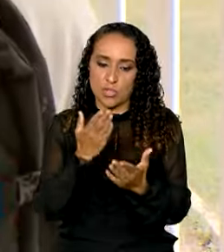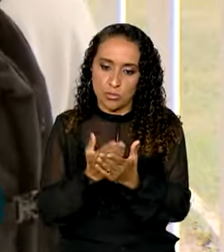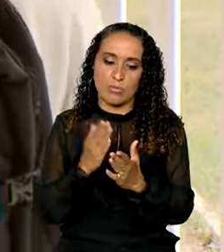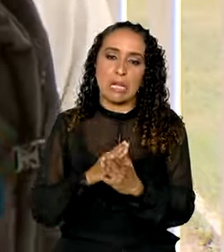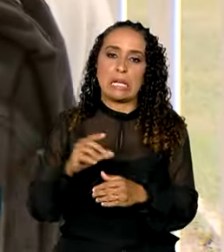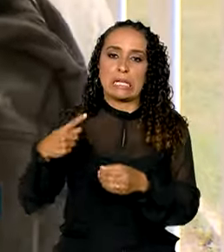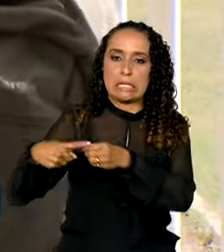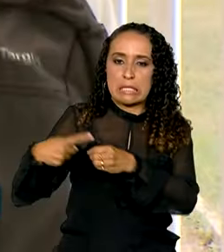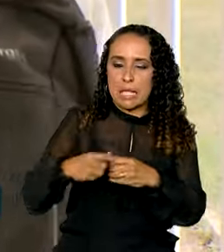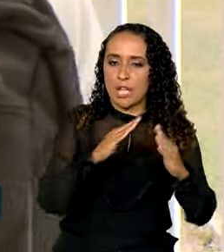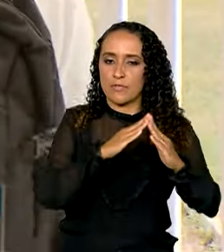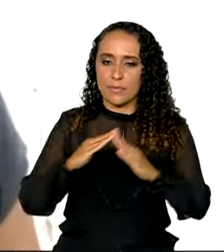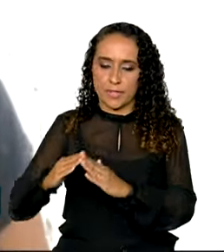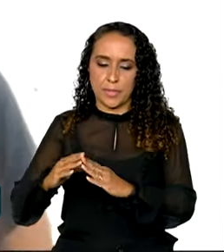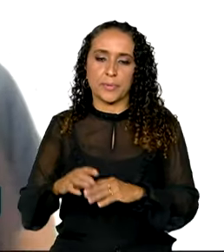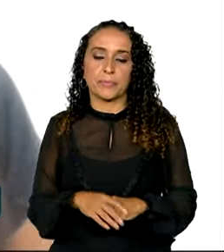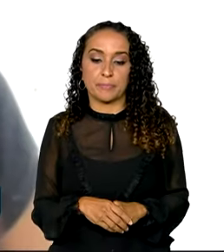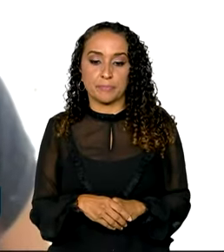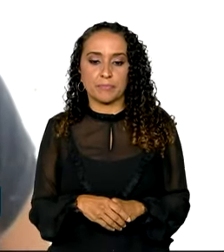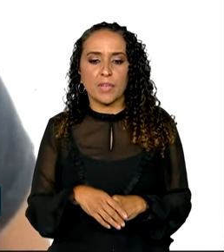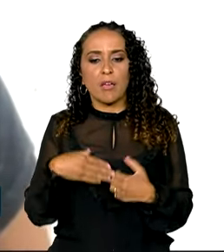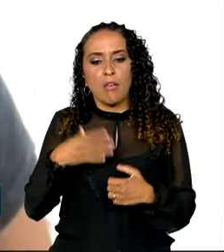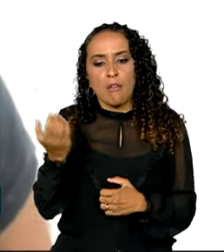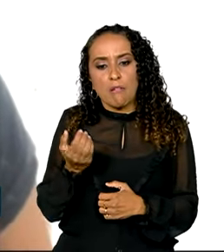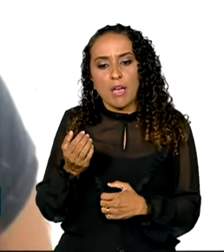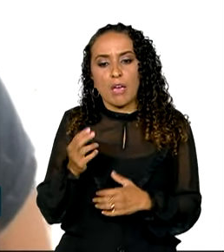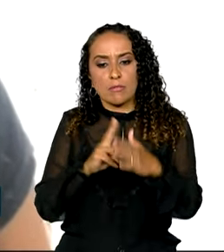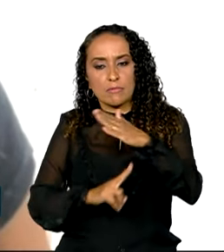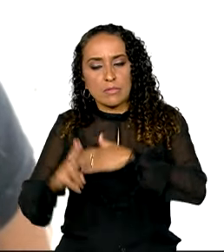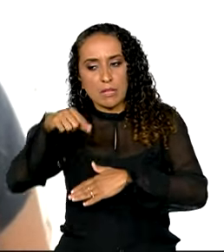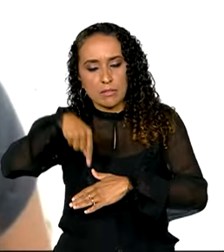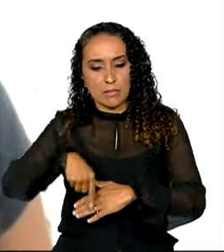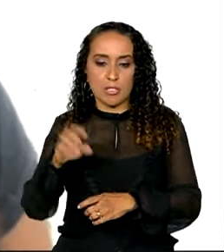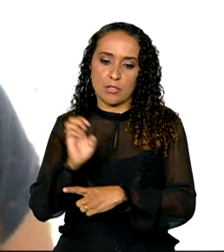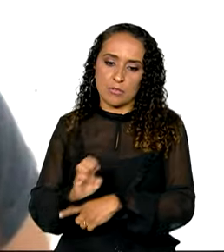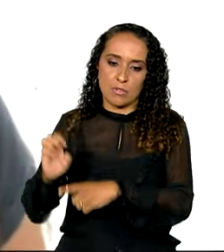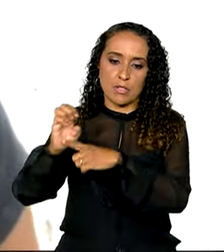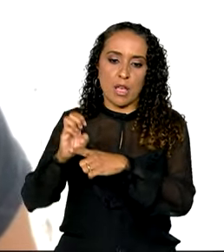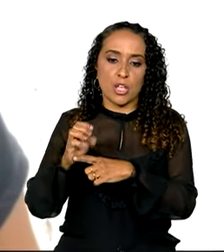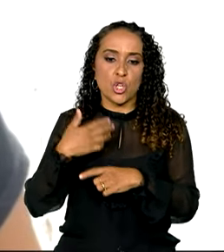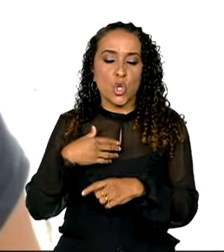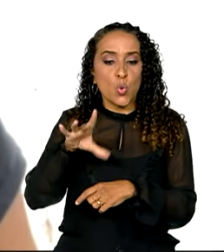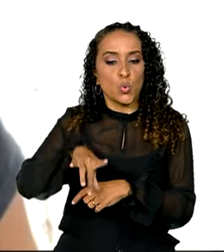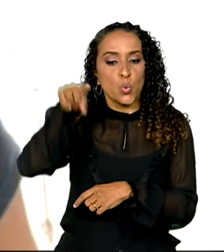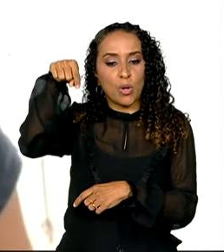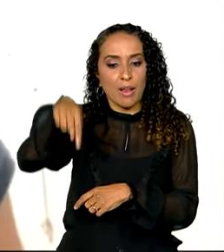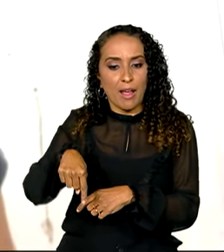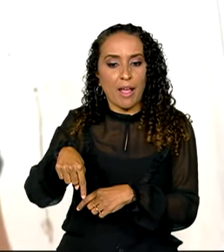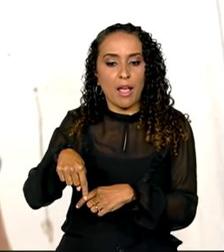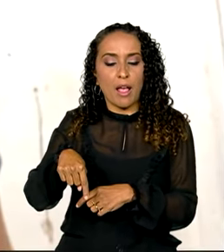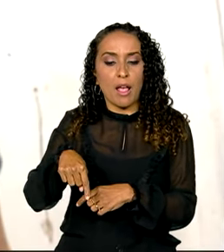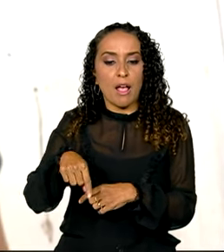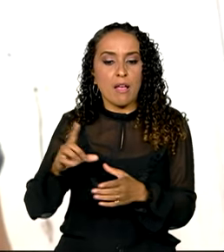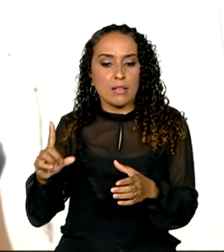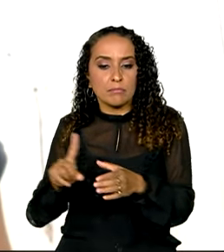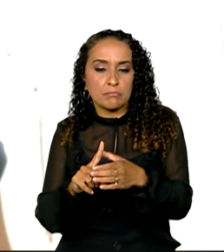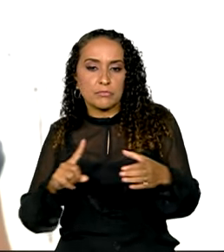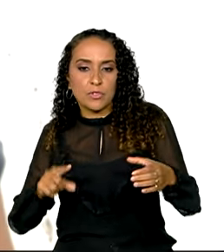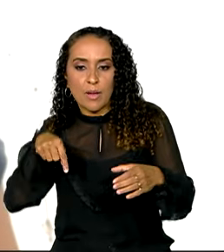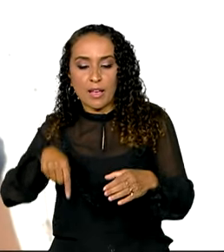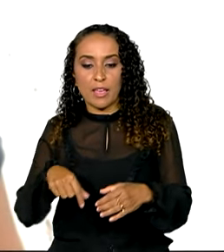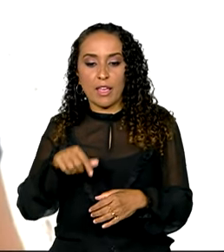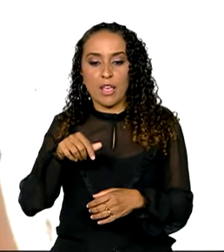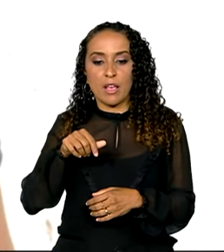uma das cidades vizinhas. Eu criei uma universidade aqui do estado, O campus que eu escolhi é um anexo do campus aqui da